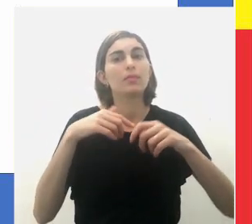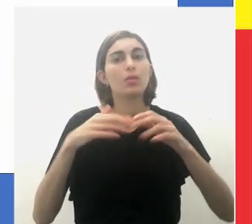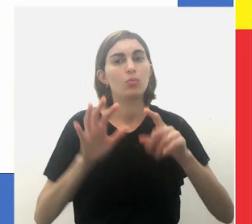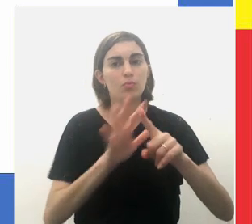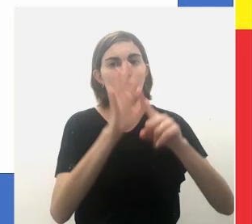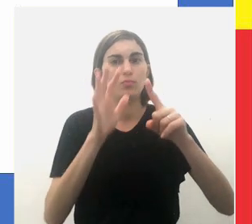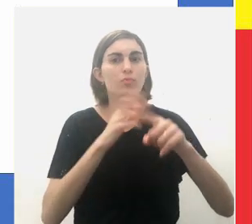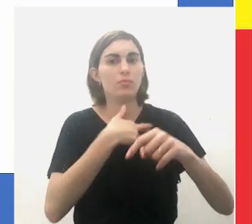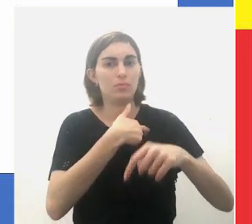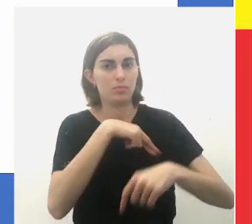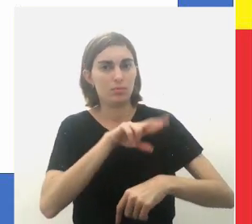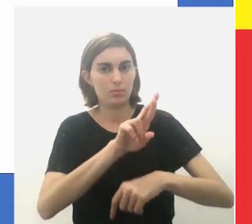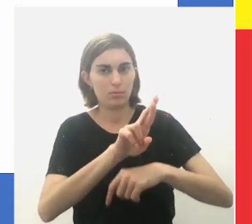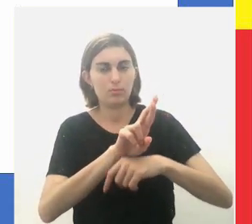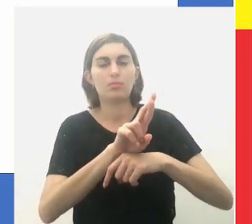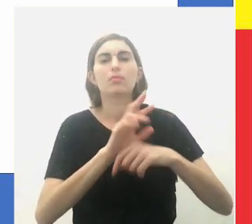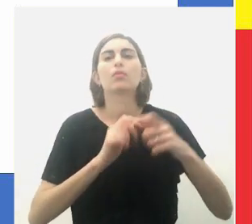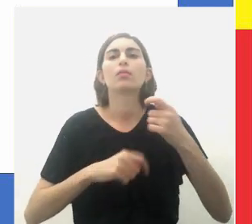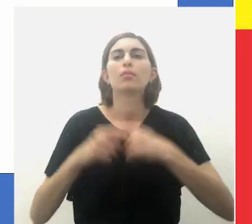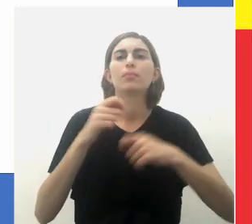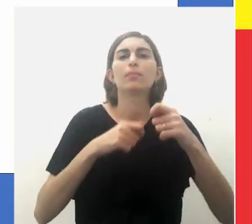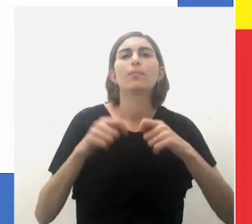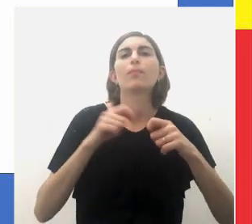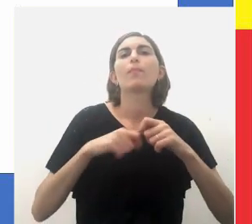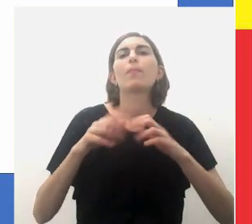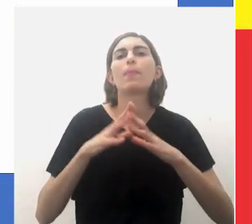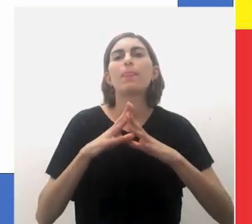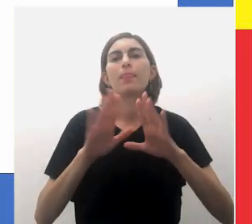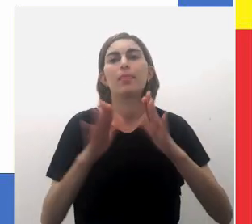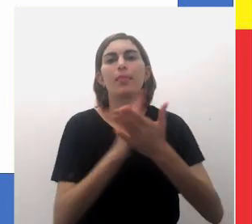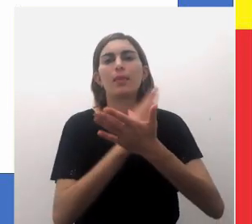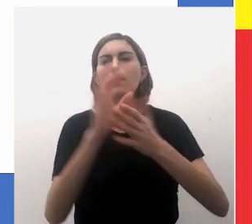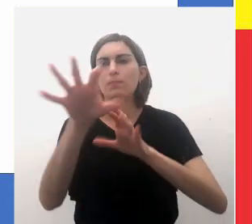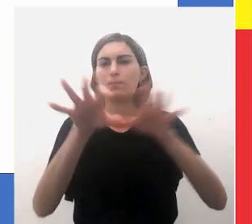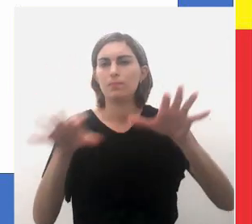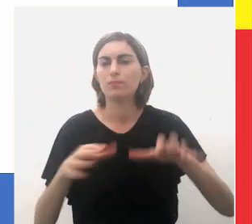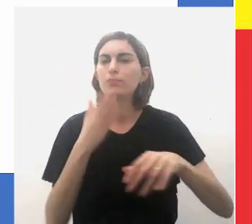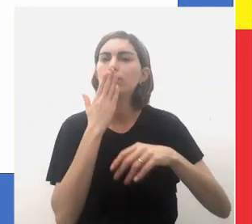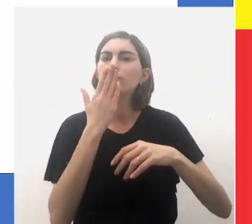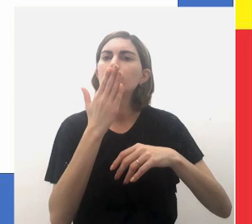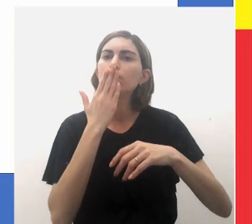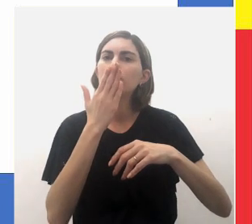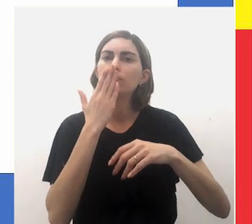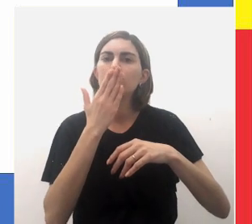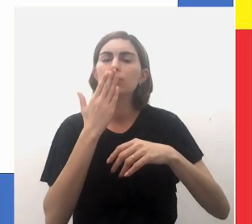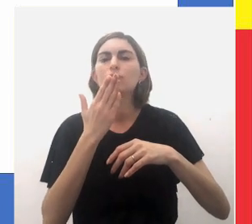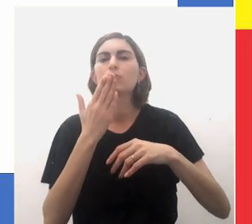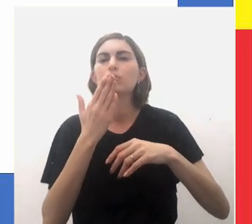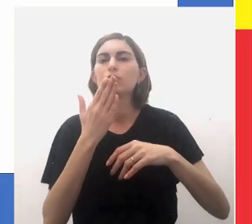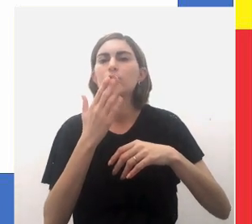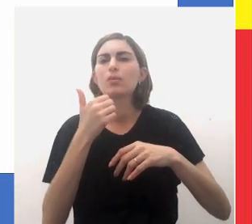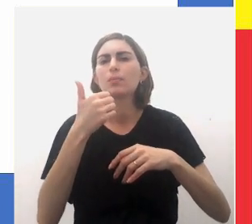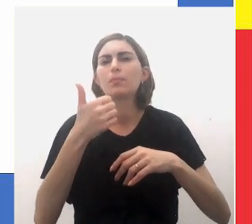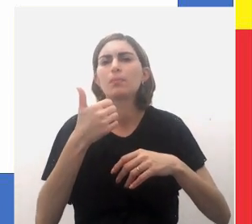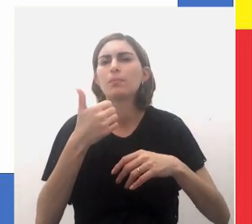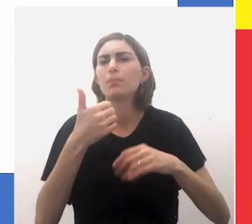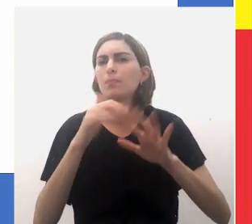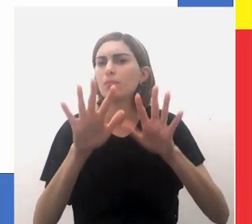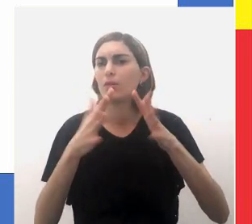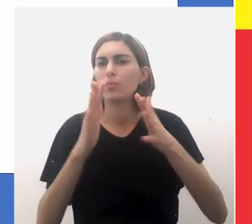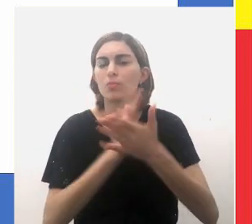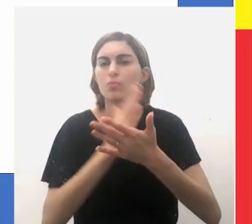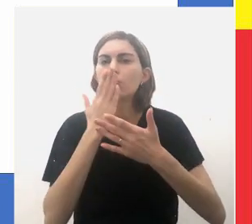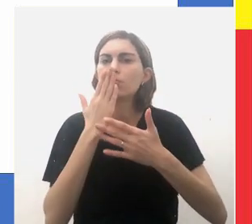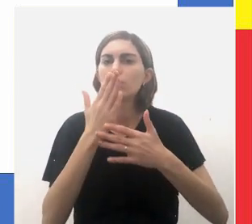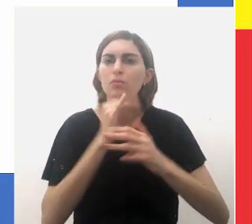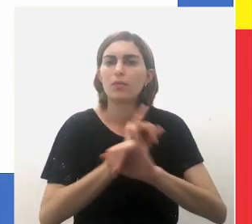Perda da influência dos religiosos na administração, dos aldeamentos indígenas, índios